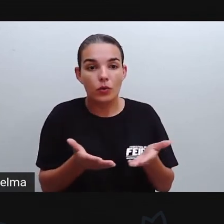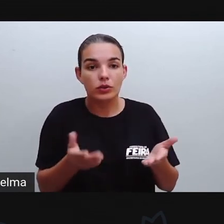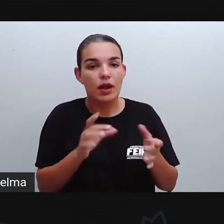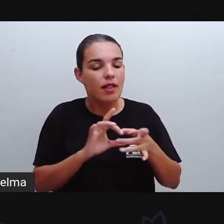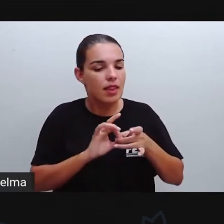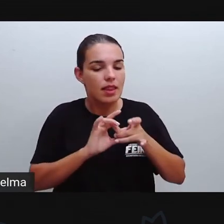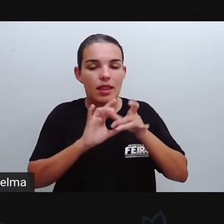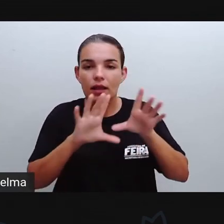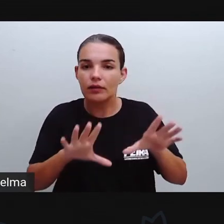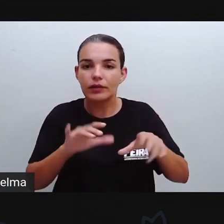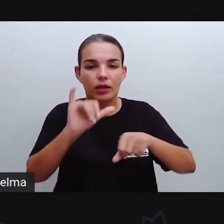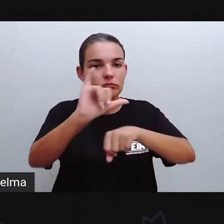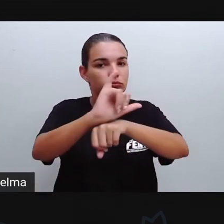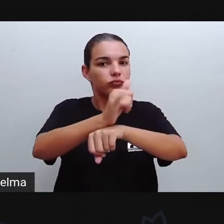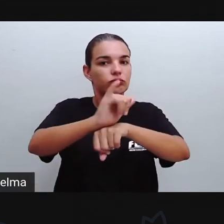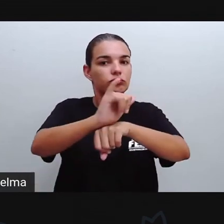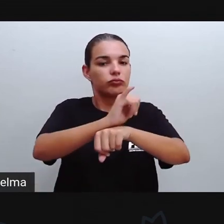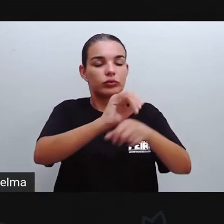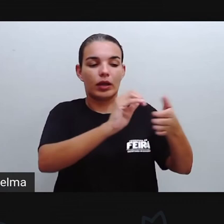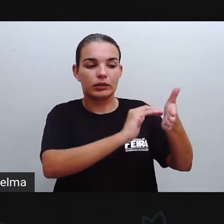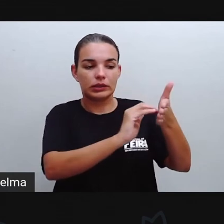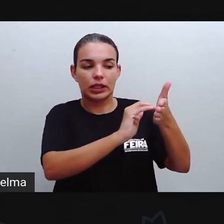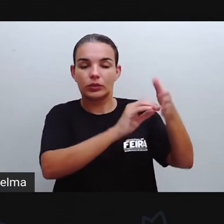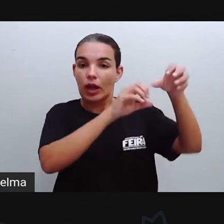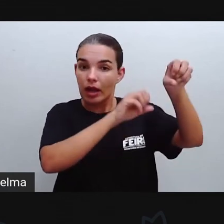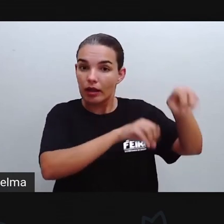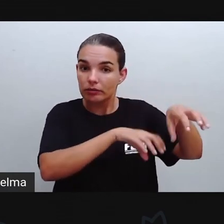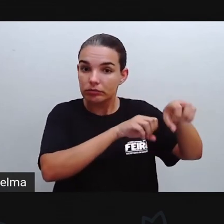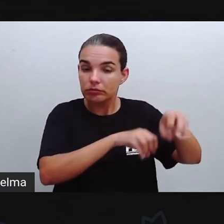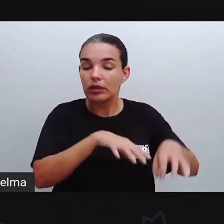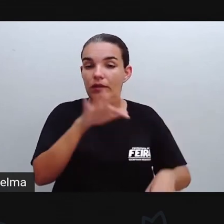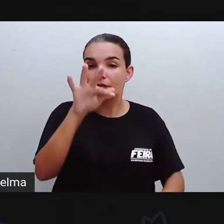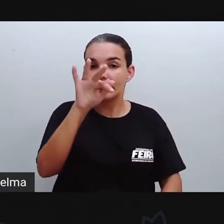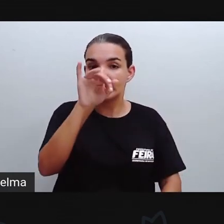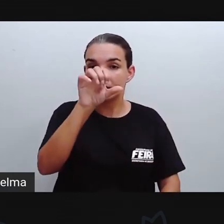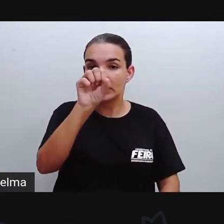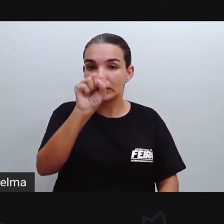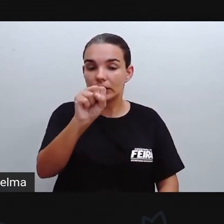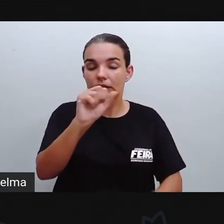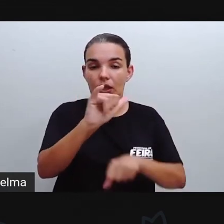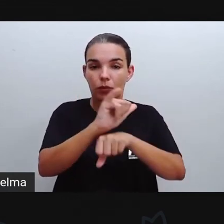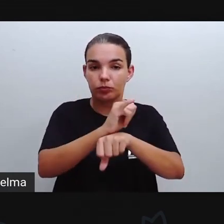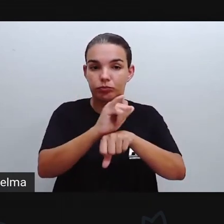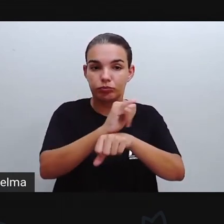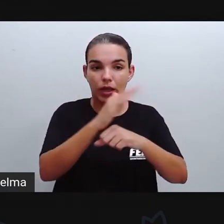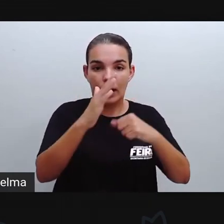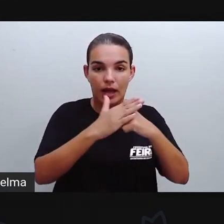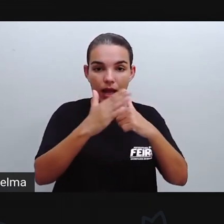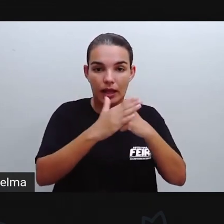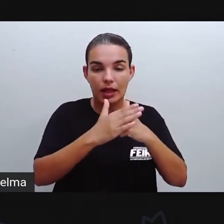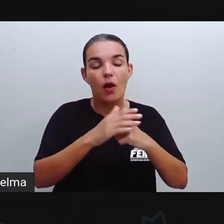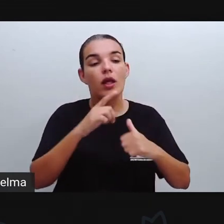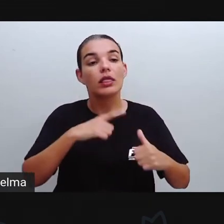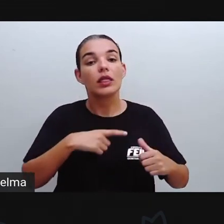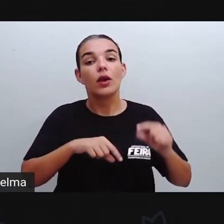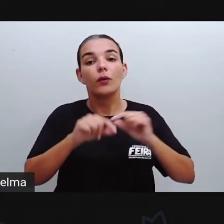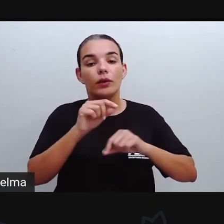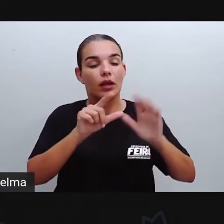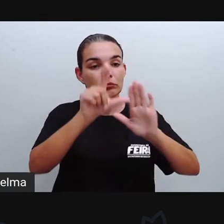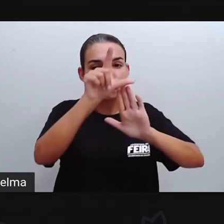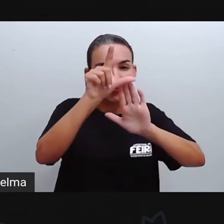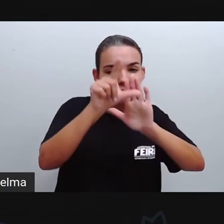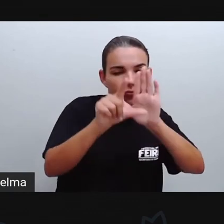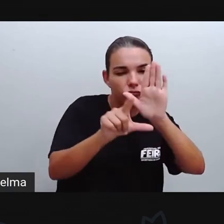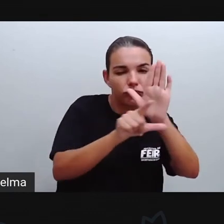disponível lá no nosso canal, Seduc Feira de Santana, que é o nosso canal do YouTube, da playlist do quarto ano